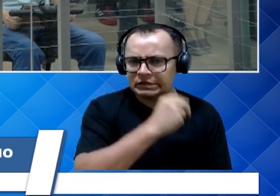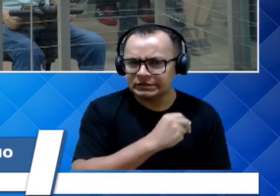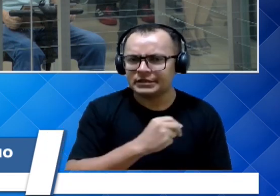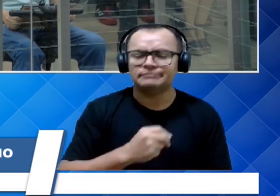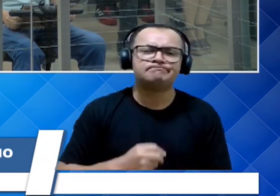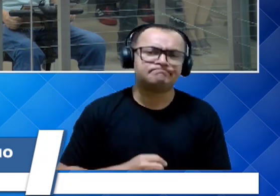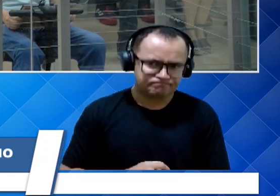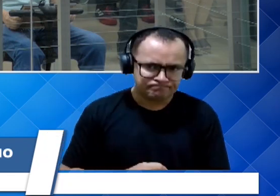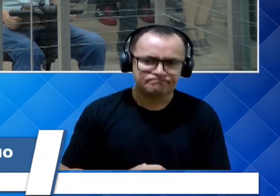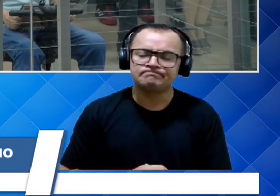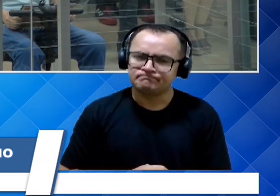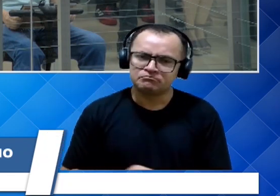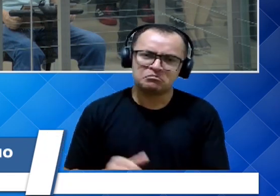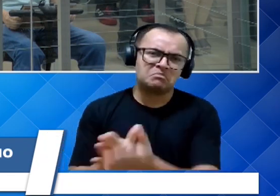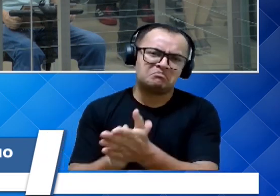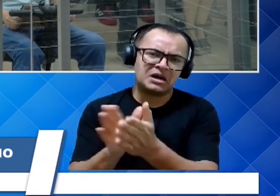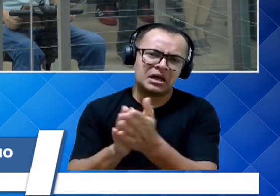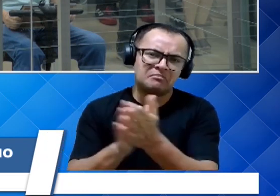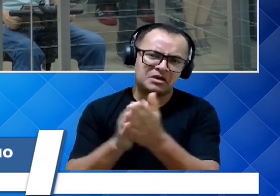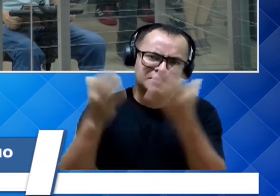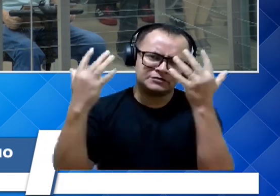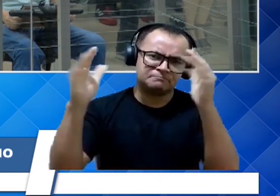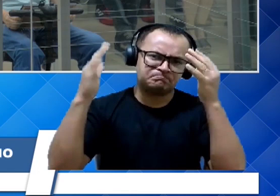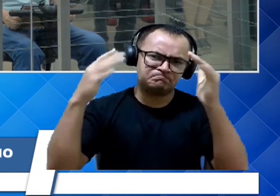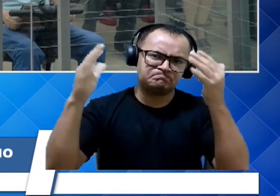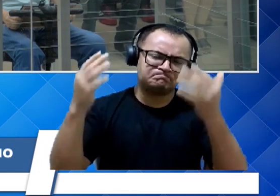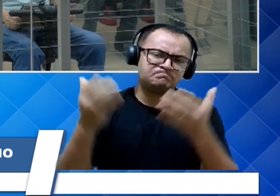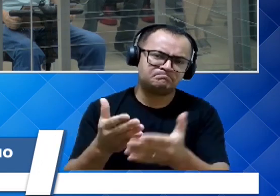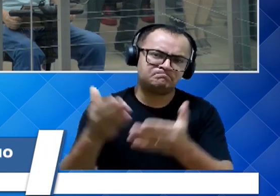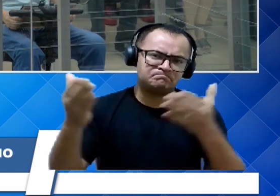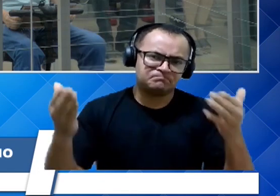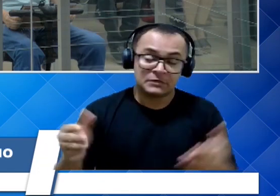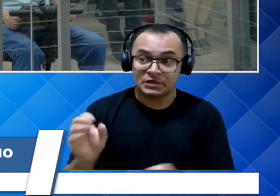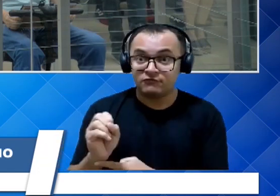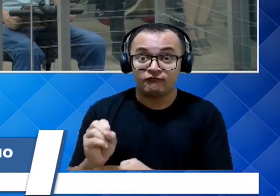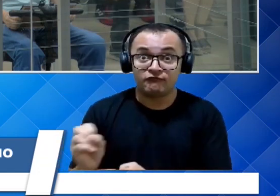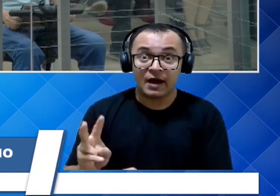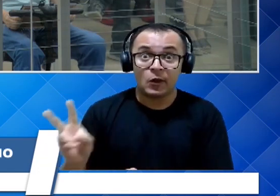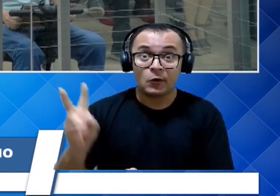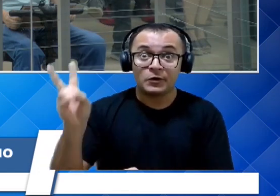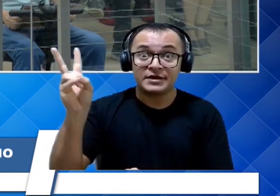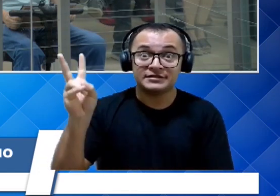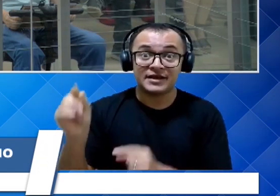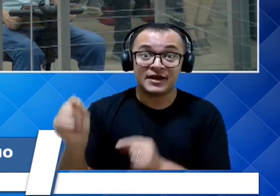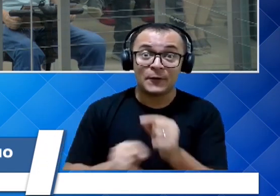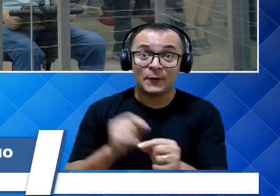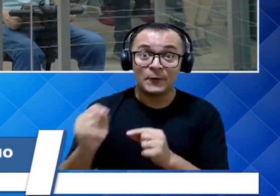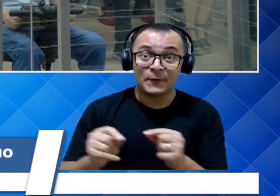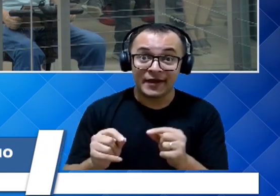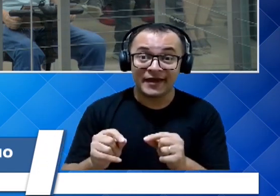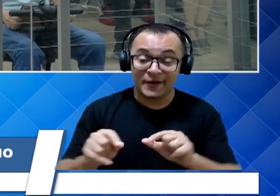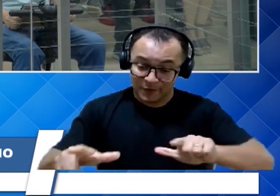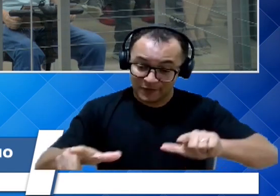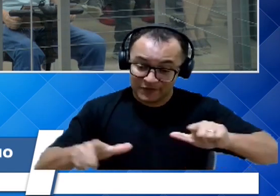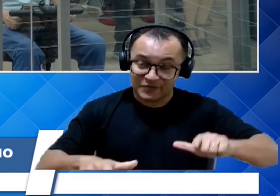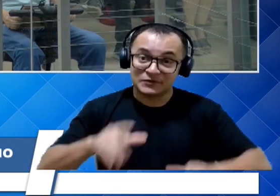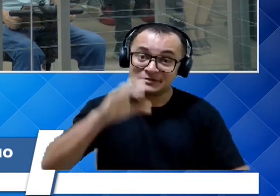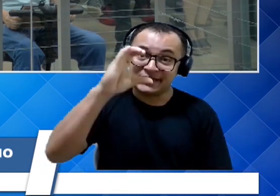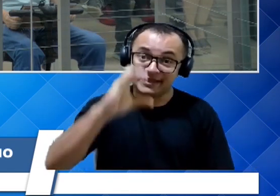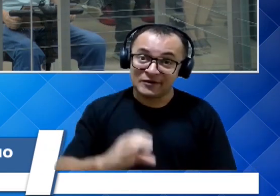vocês estão de parabéns e isso só valoriza o título de cidadania, que é isso que nós temos que deixar